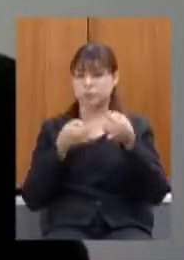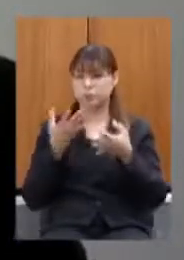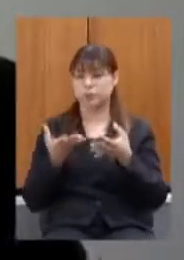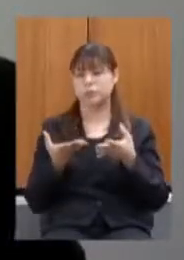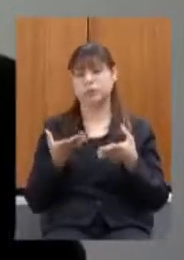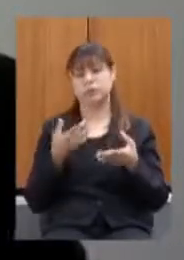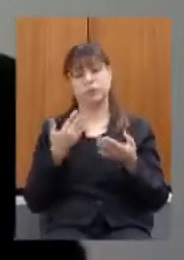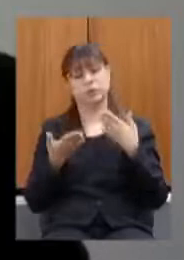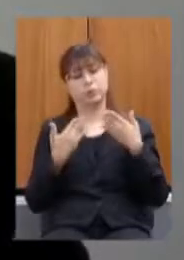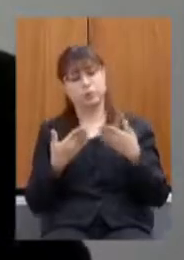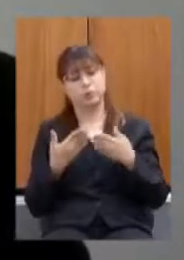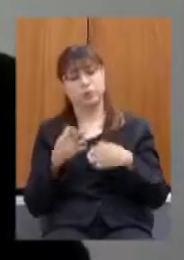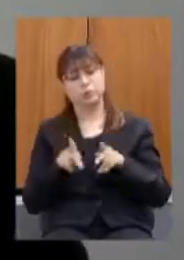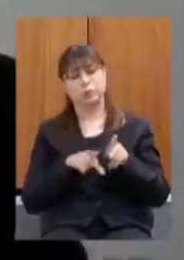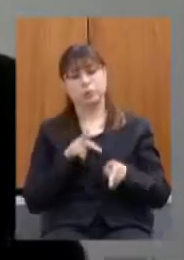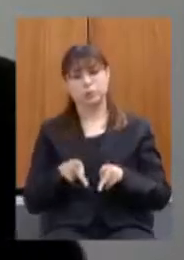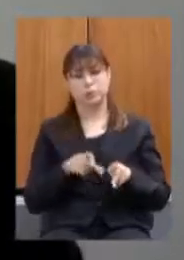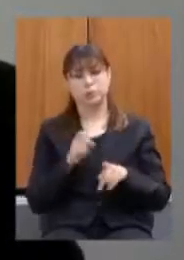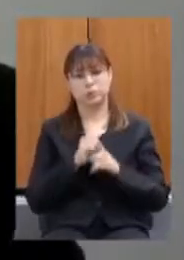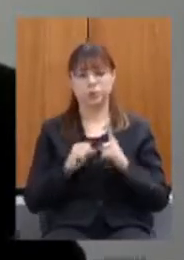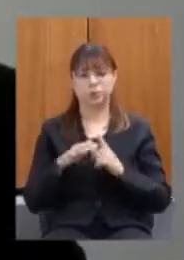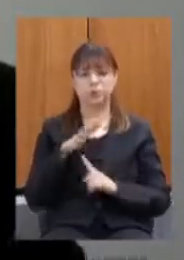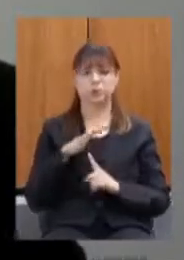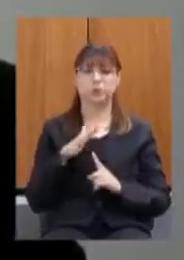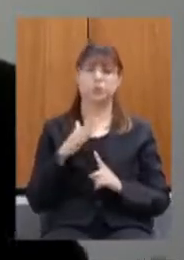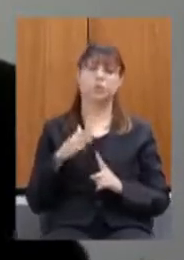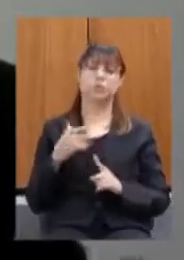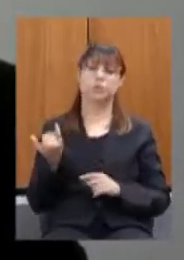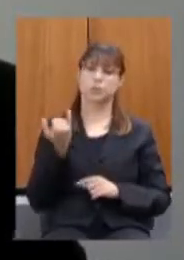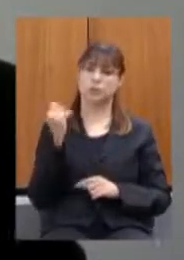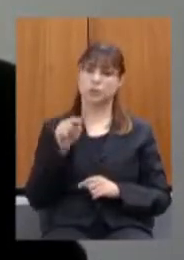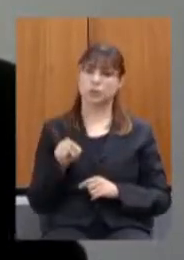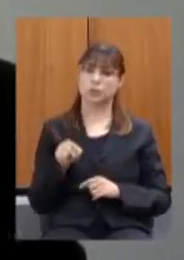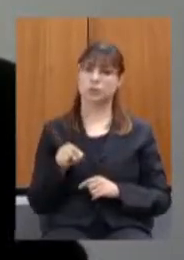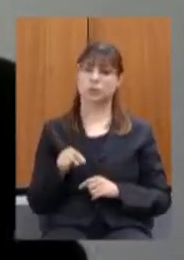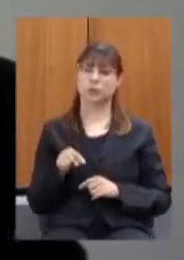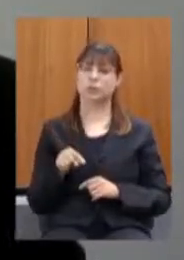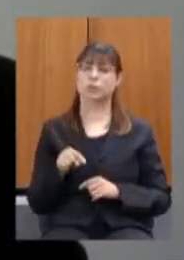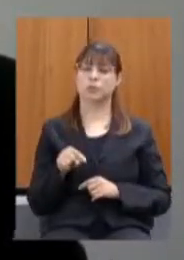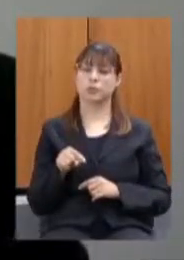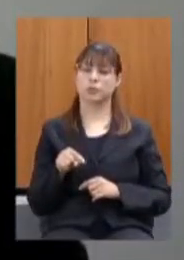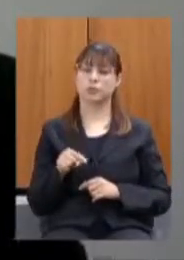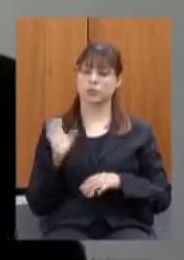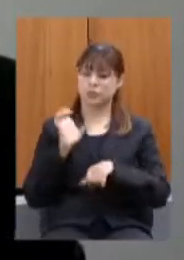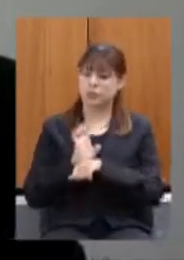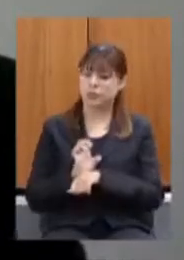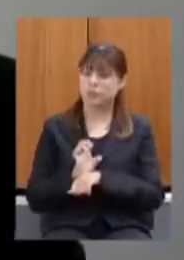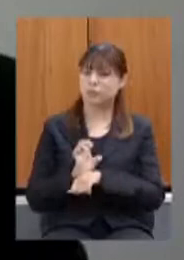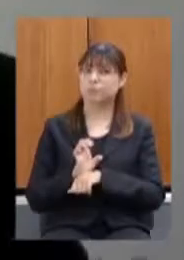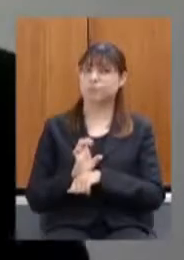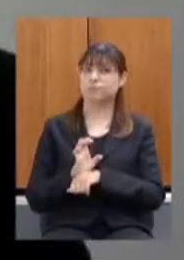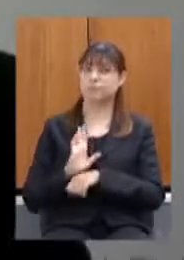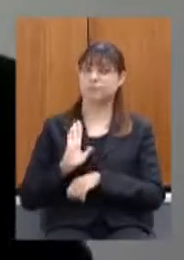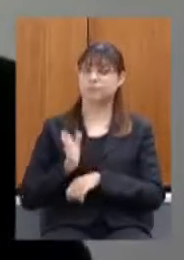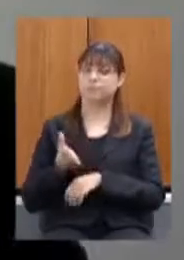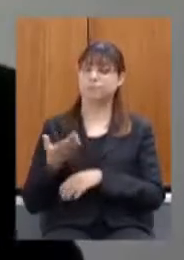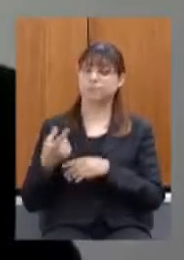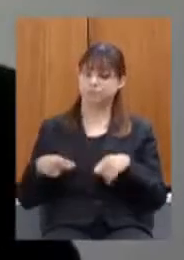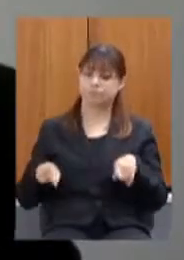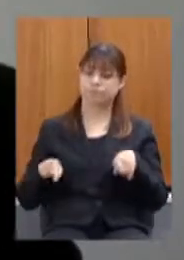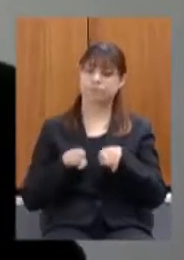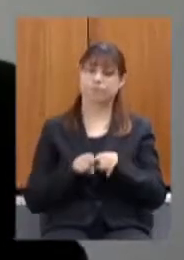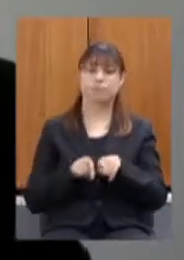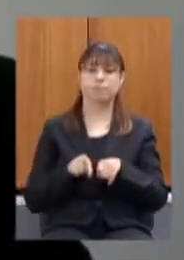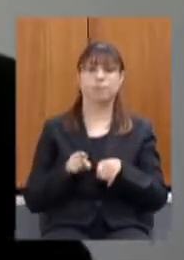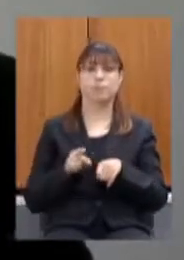sociedade acho isso extremamente meritório eu acho que o estado vem sendo parceiro da assembleia